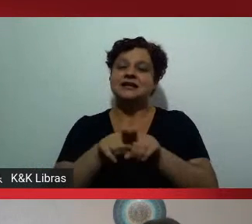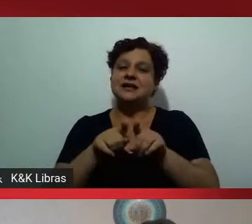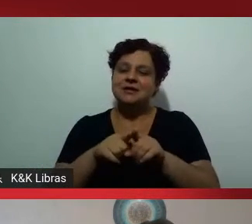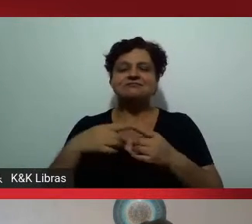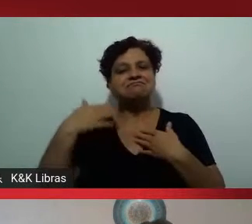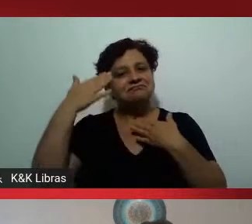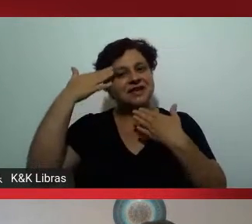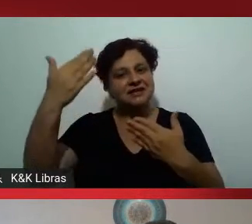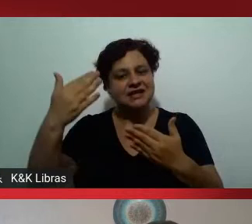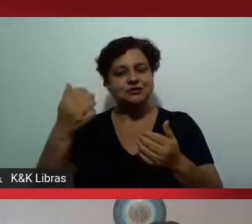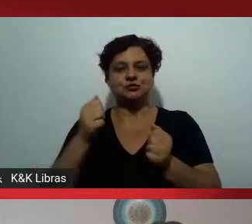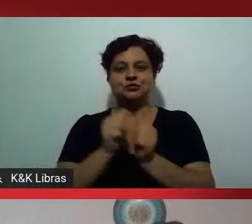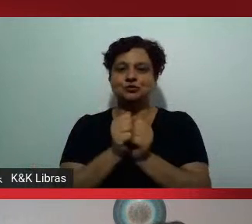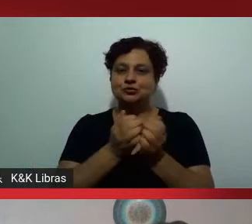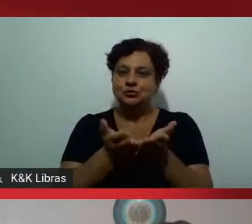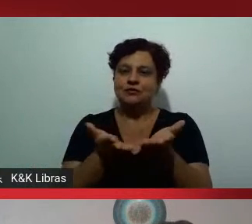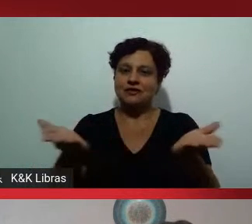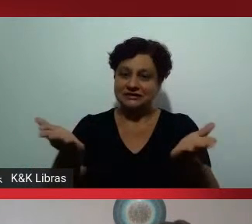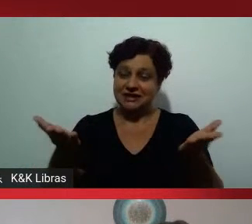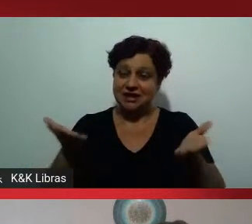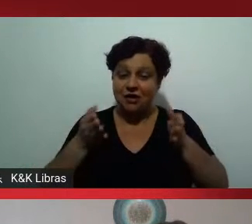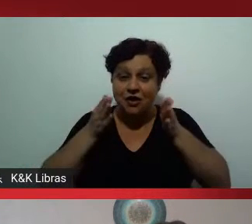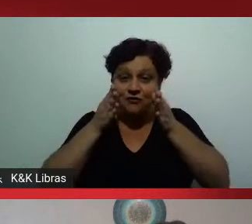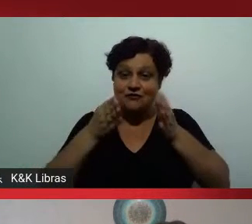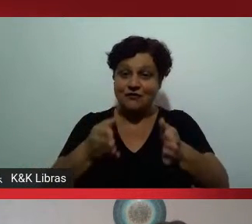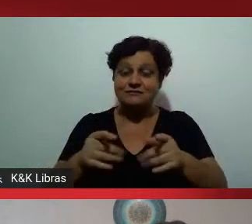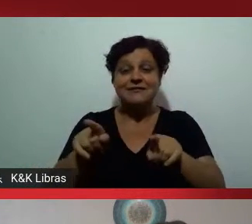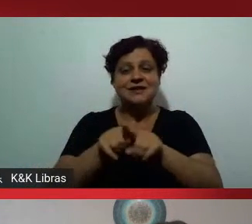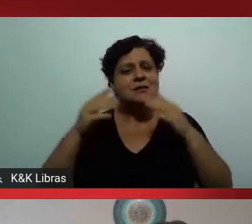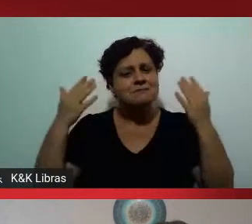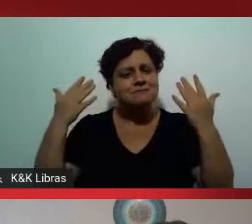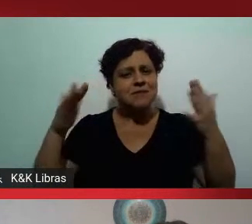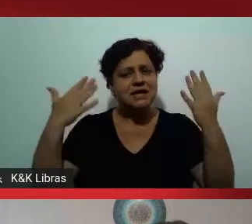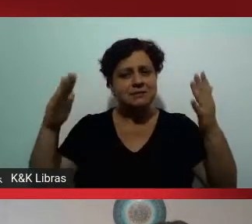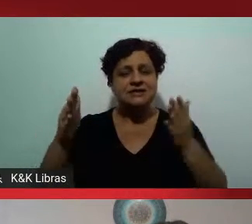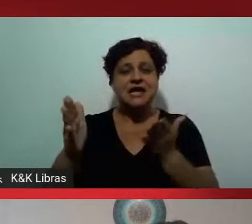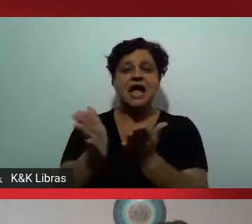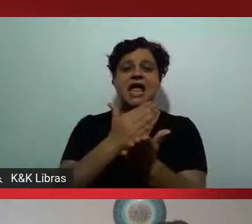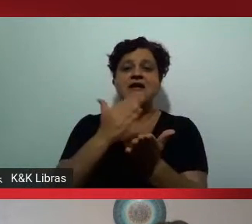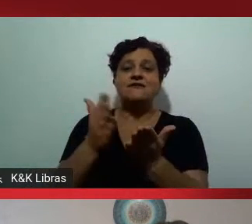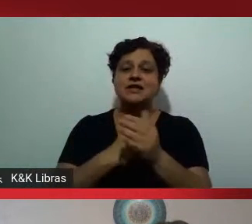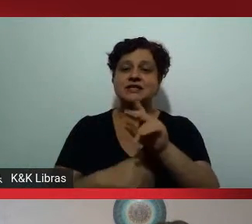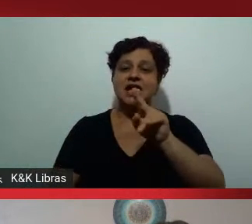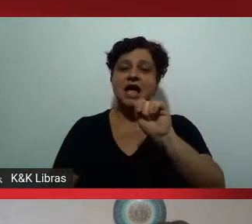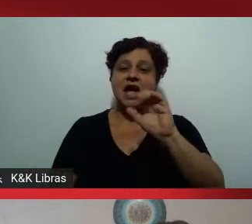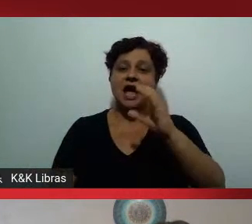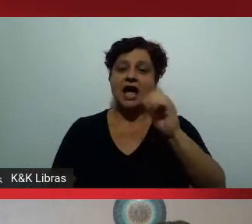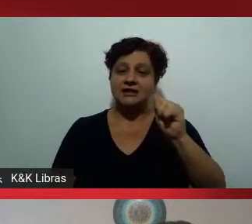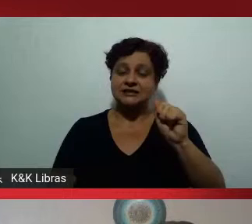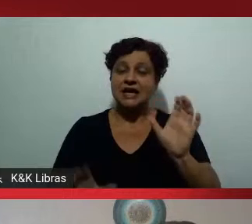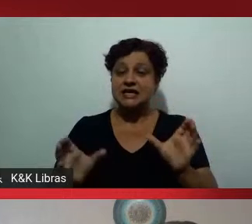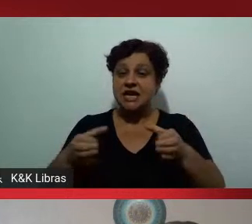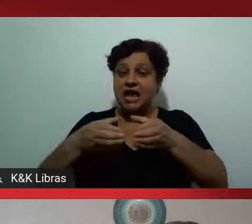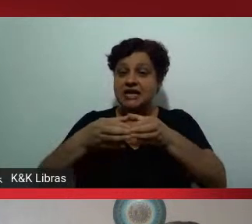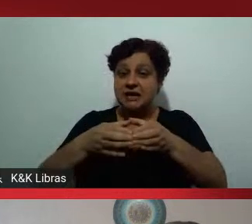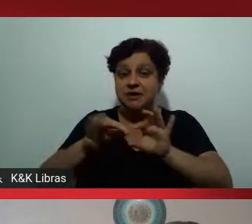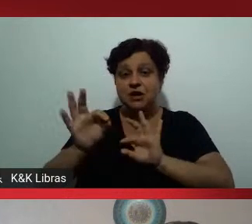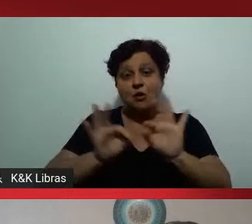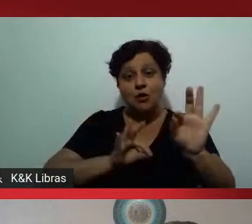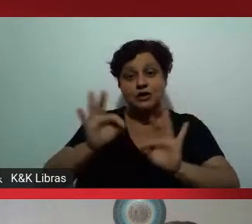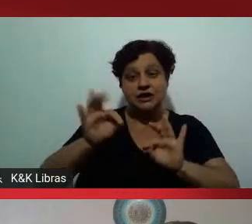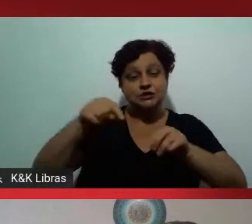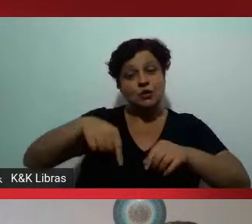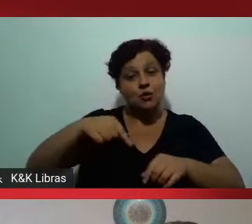edição do fórum. queria também aproveitar e parabenizar a Revista Raça e a equipe organizadora desse importante evento,